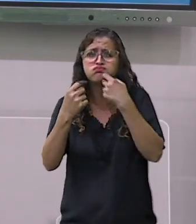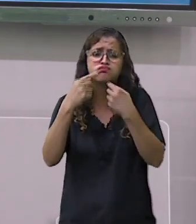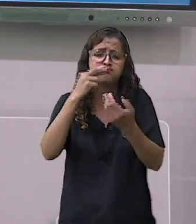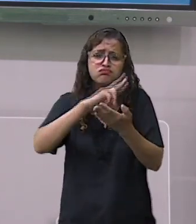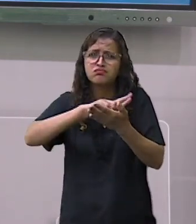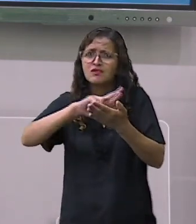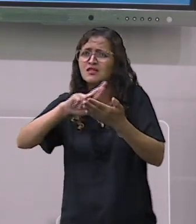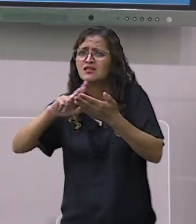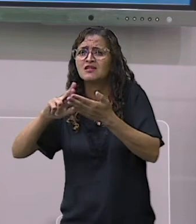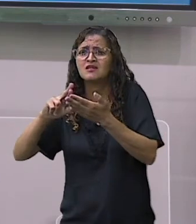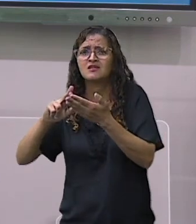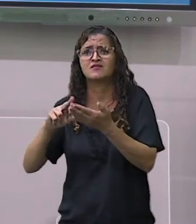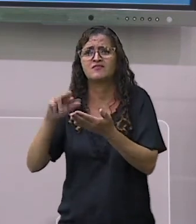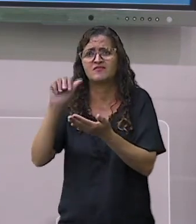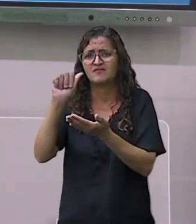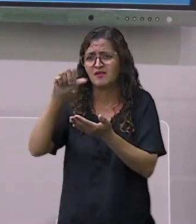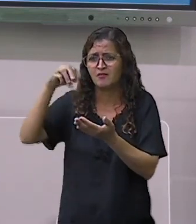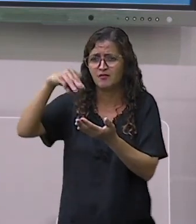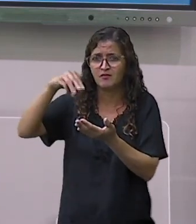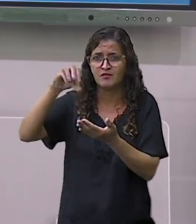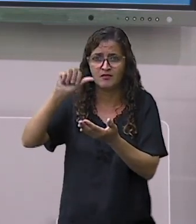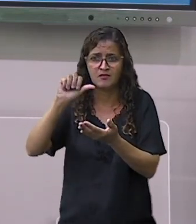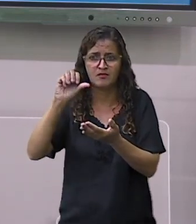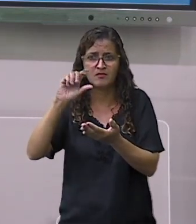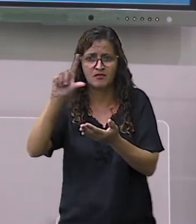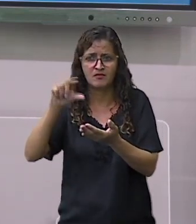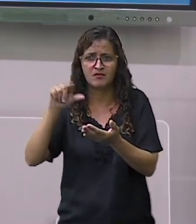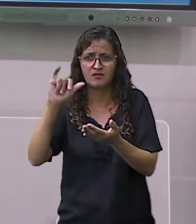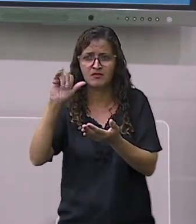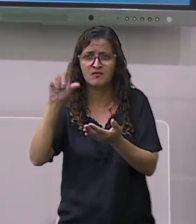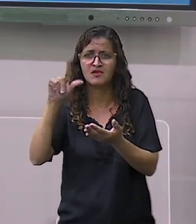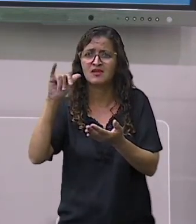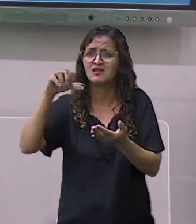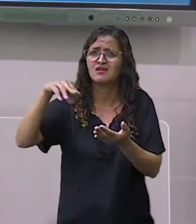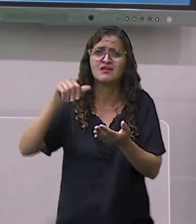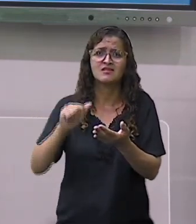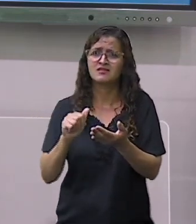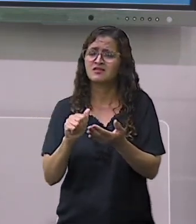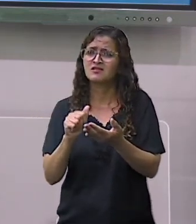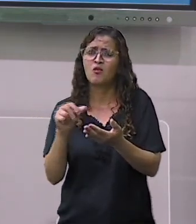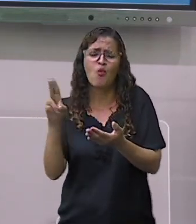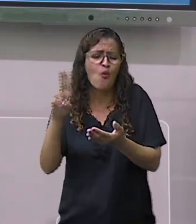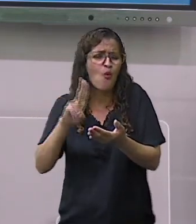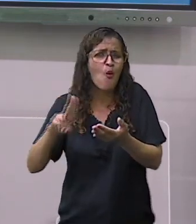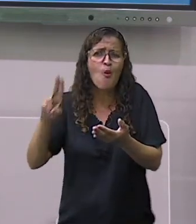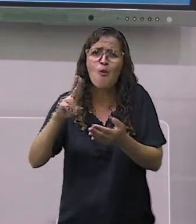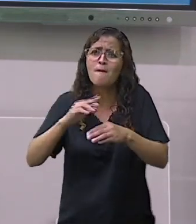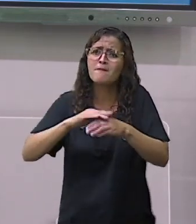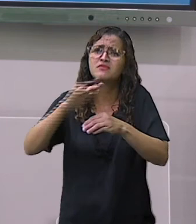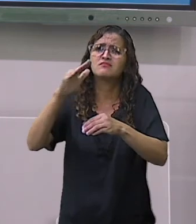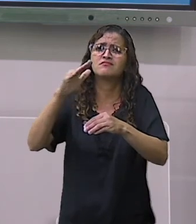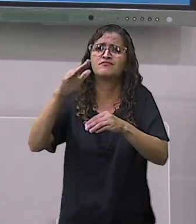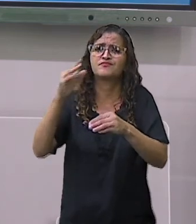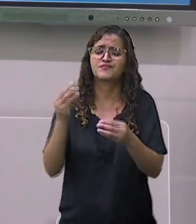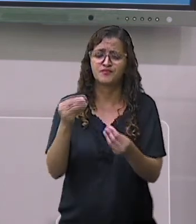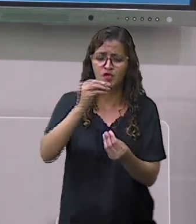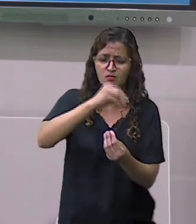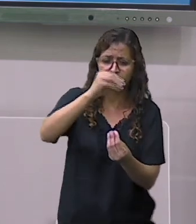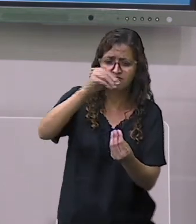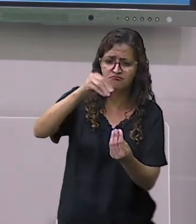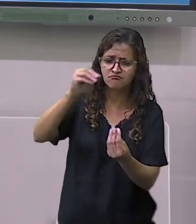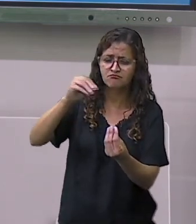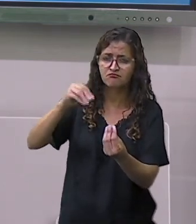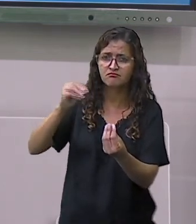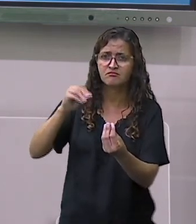moxilina, a azitromicina. Então, eles são feitos aí com os fungos. Então,